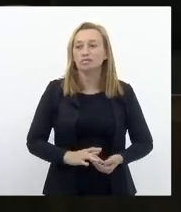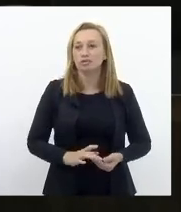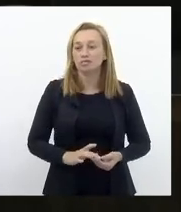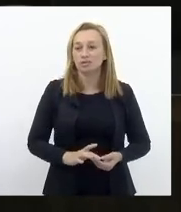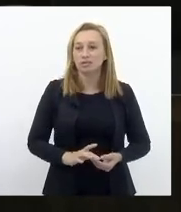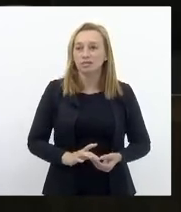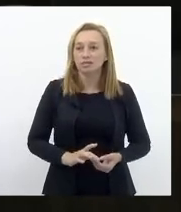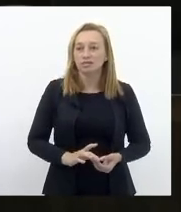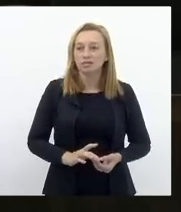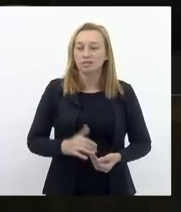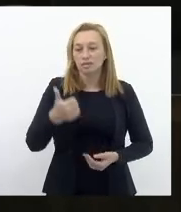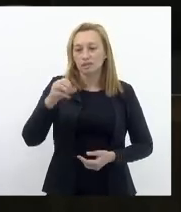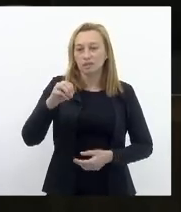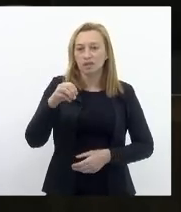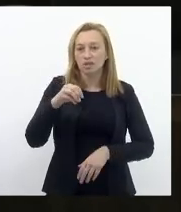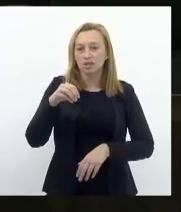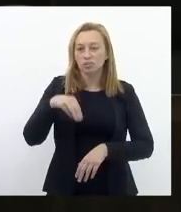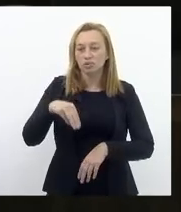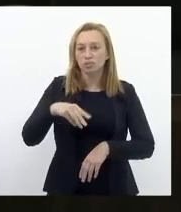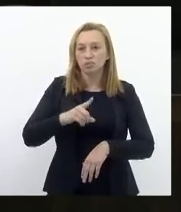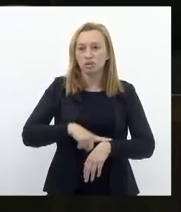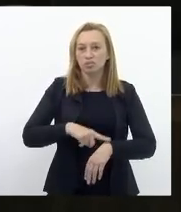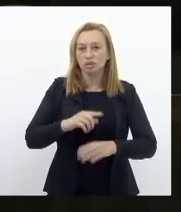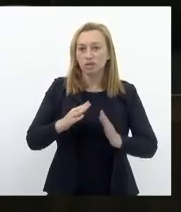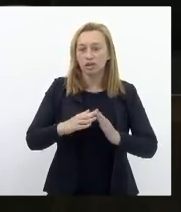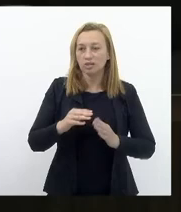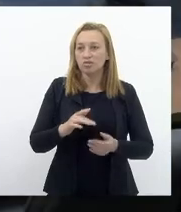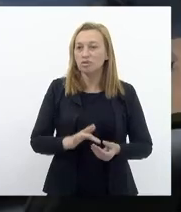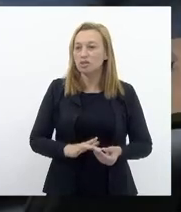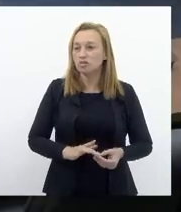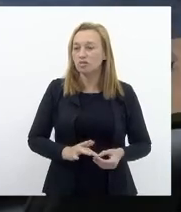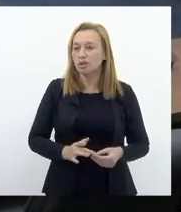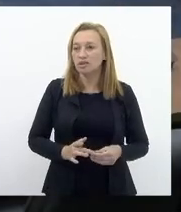Vossa excelência Dispõe de 10 minutos No tempo regimental